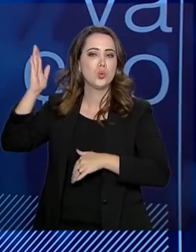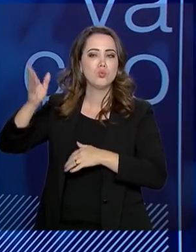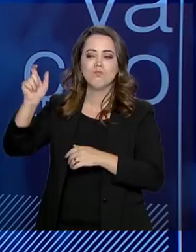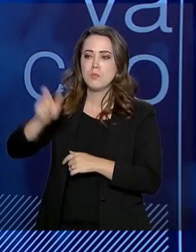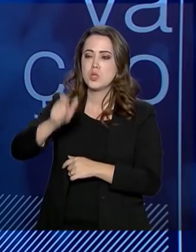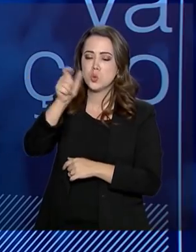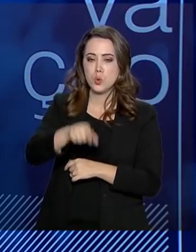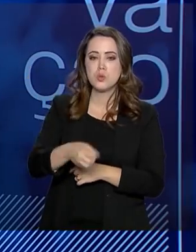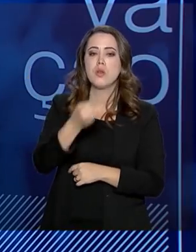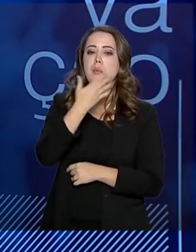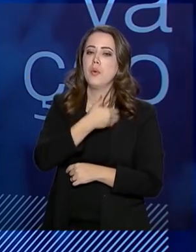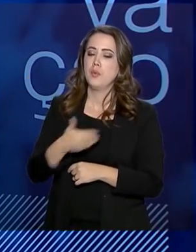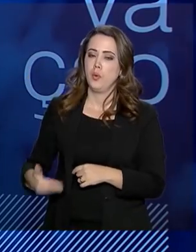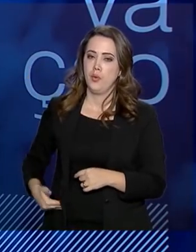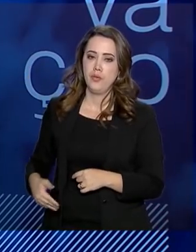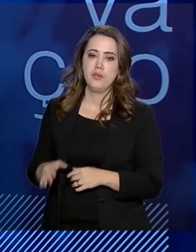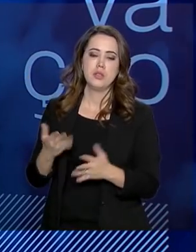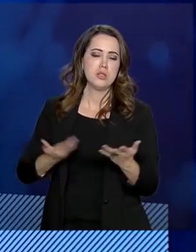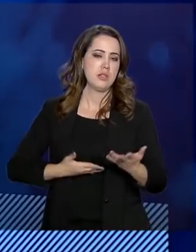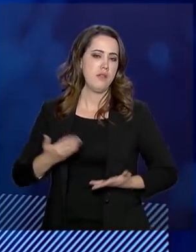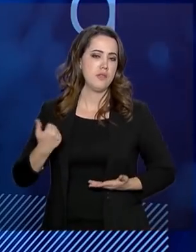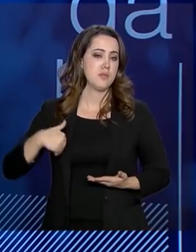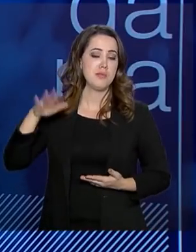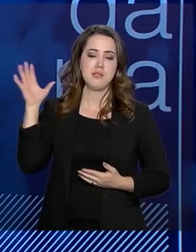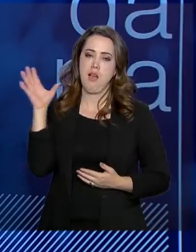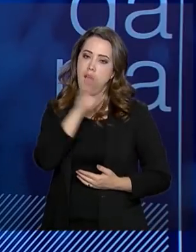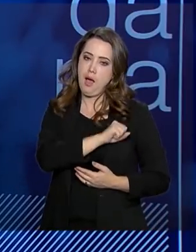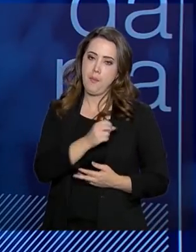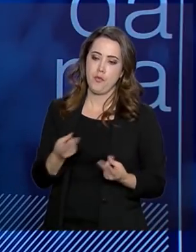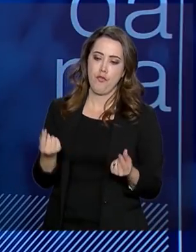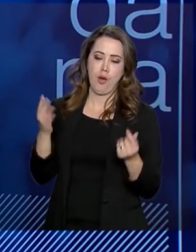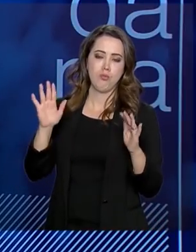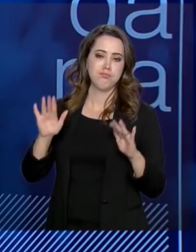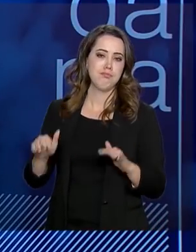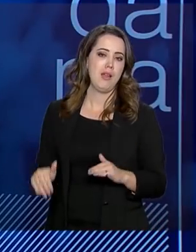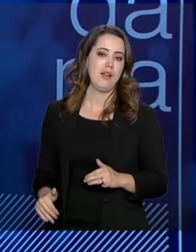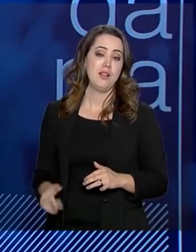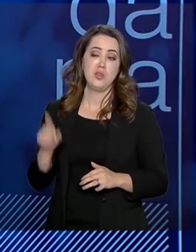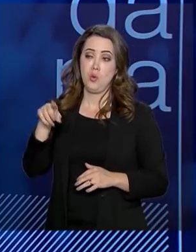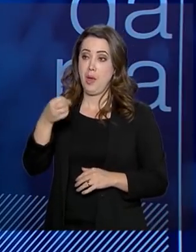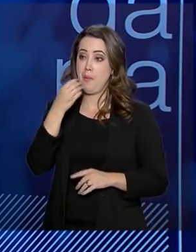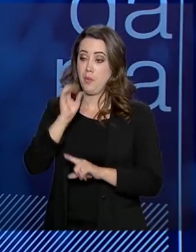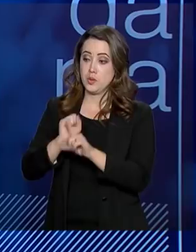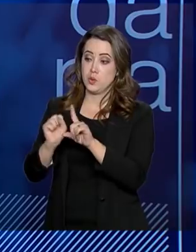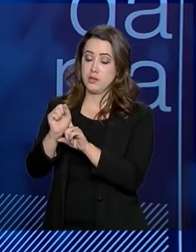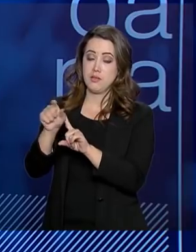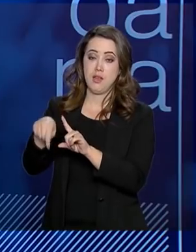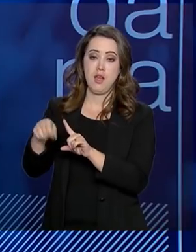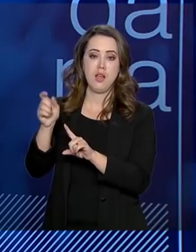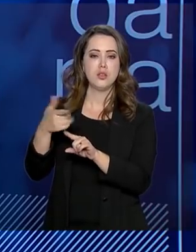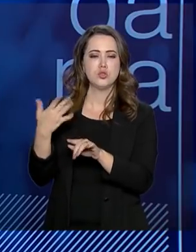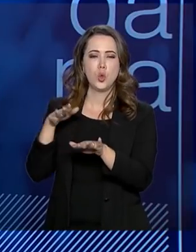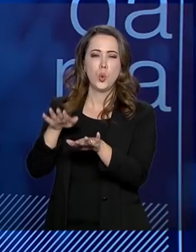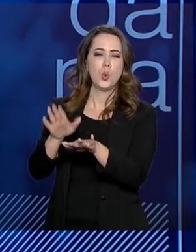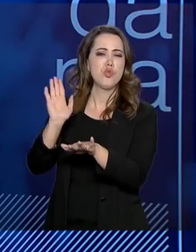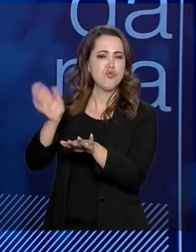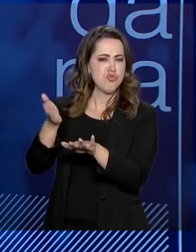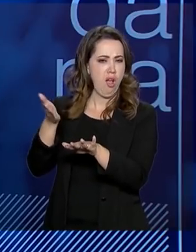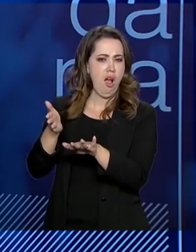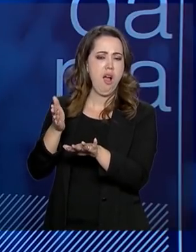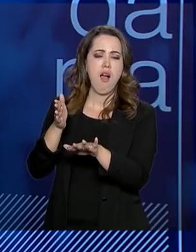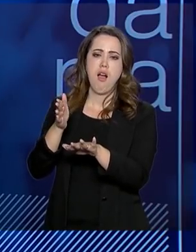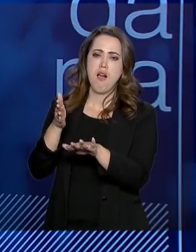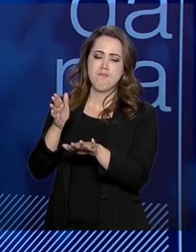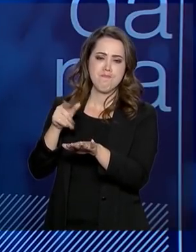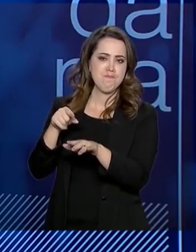bom para o governo que tem serviços mais ágeis, mais baratos. É bom para o cidadão incluído digitalmente, aquele que já está na internet,